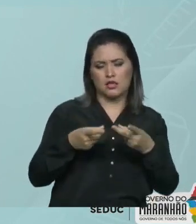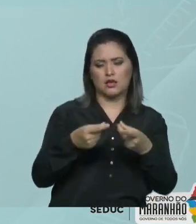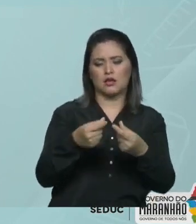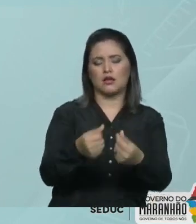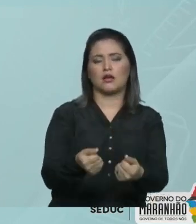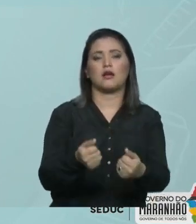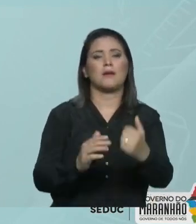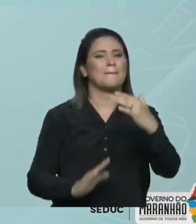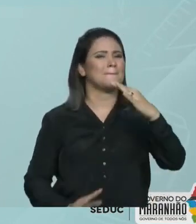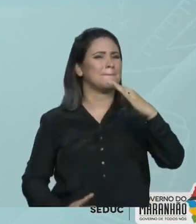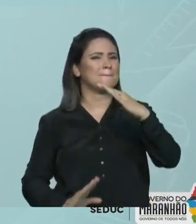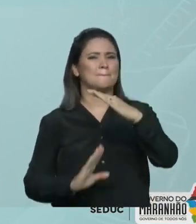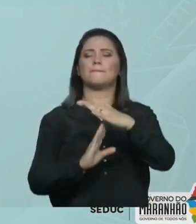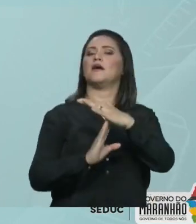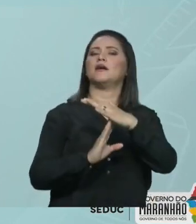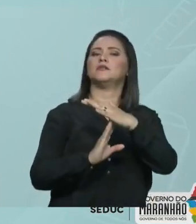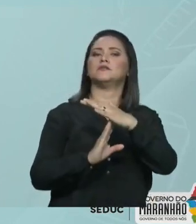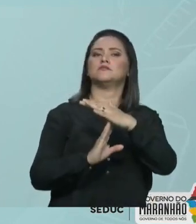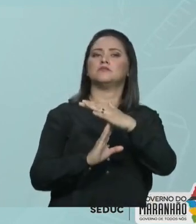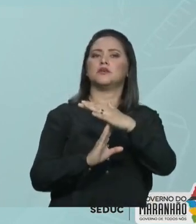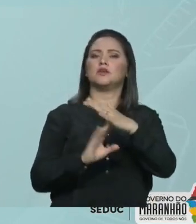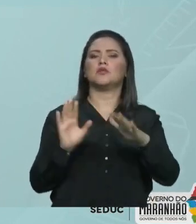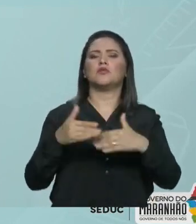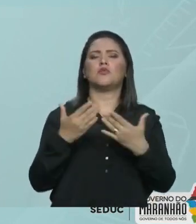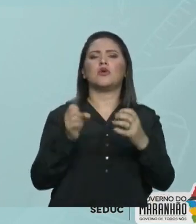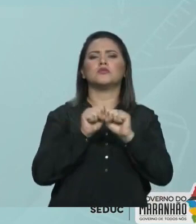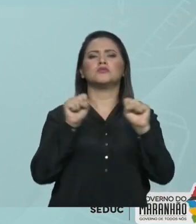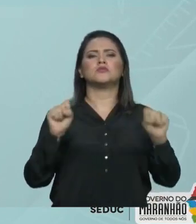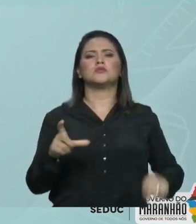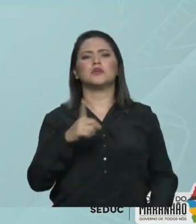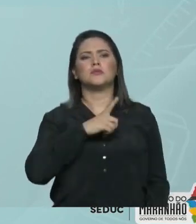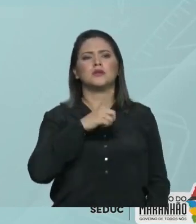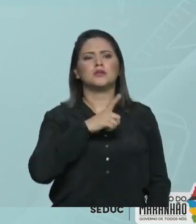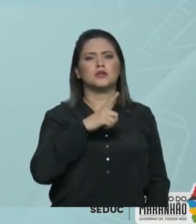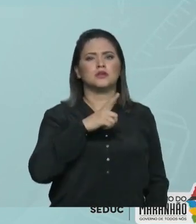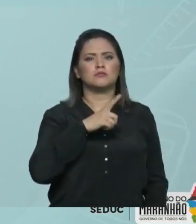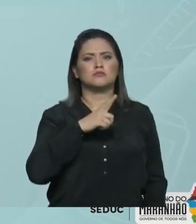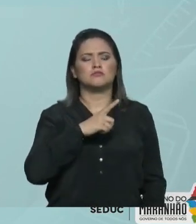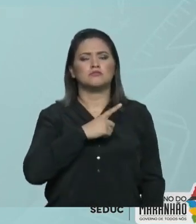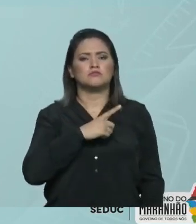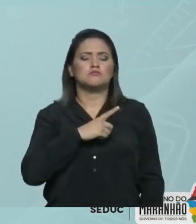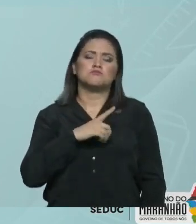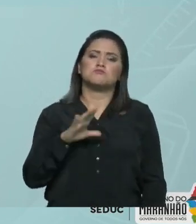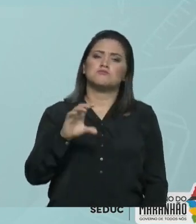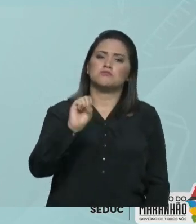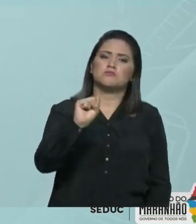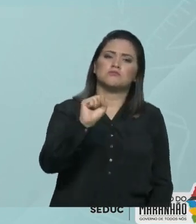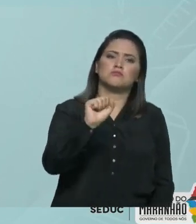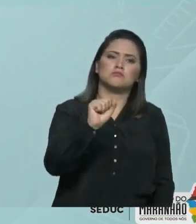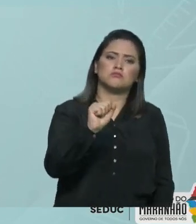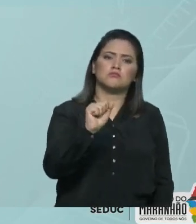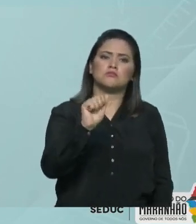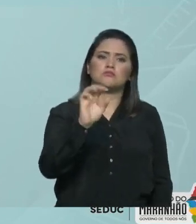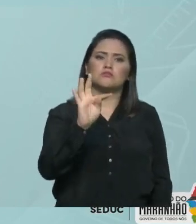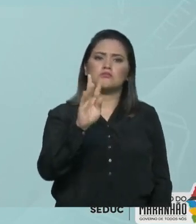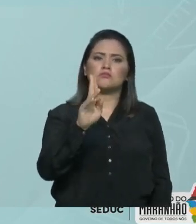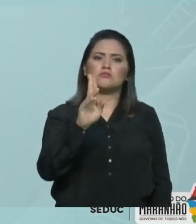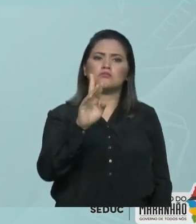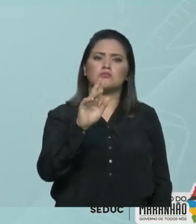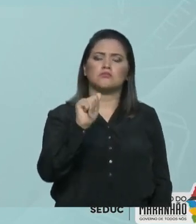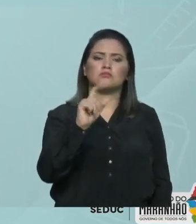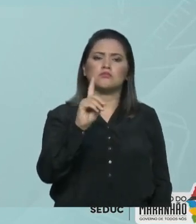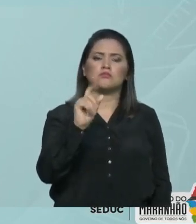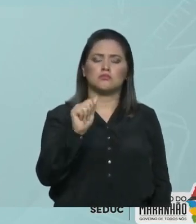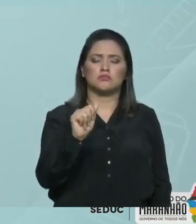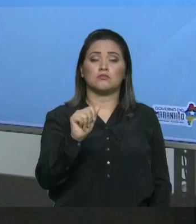Eu vou ter Qual o sistema Que eu vou ter aqui Eu vou ter uma solução Saturada Porque eu estou colocando Exatamente A